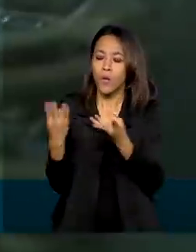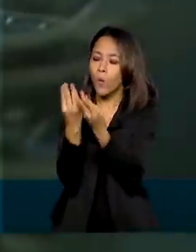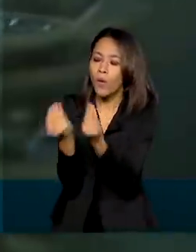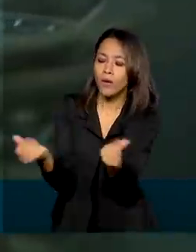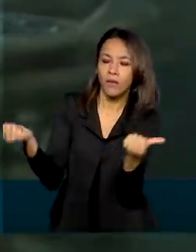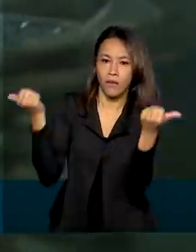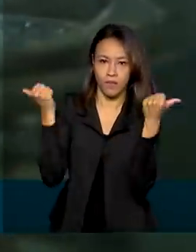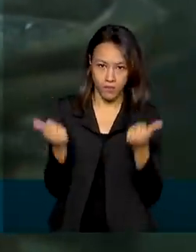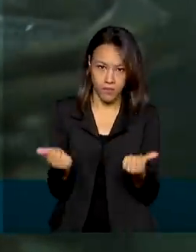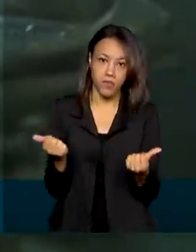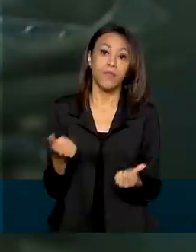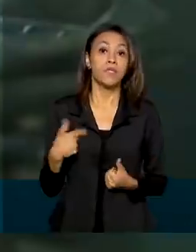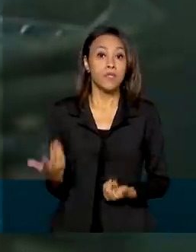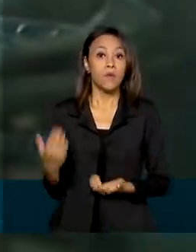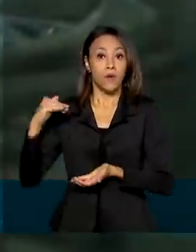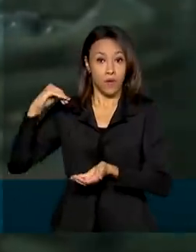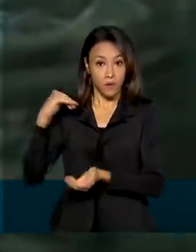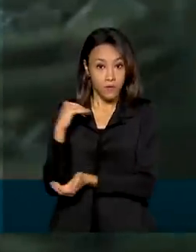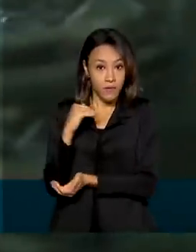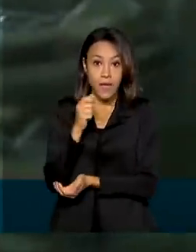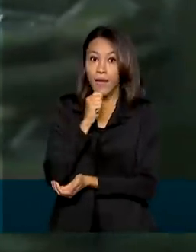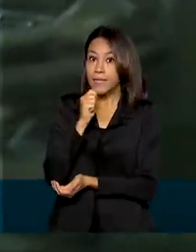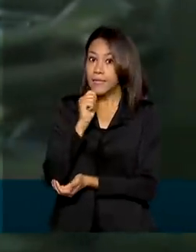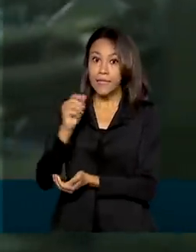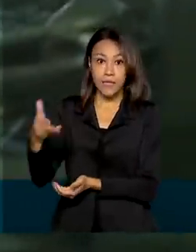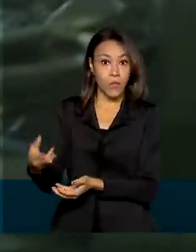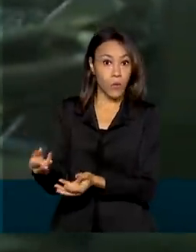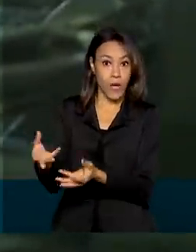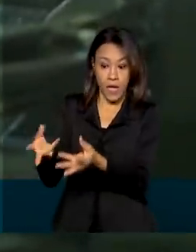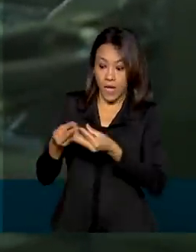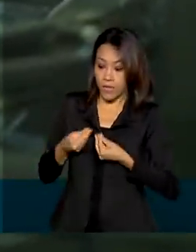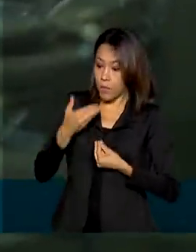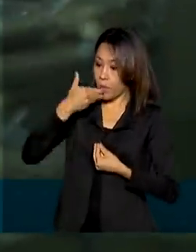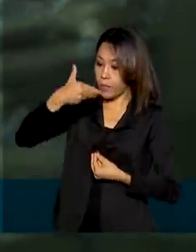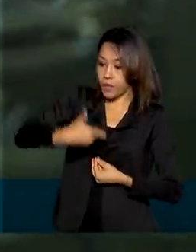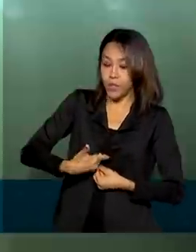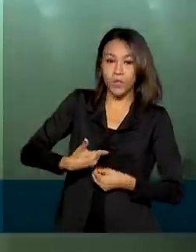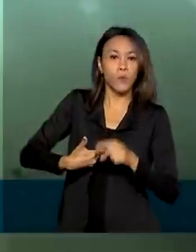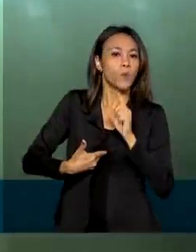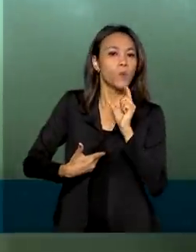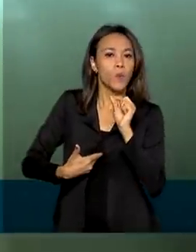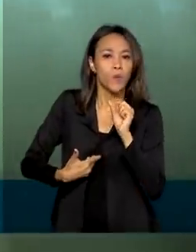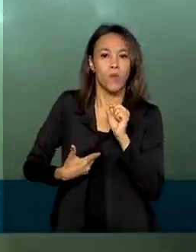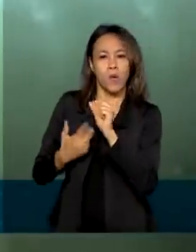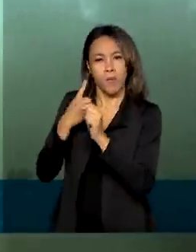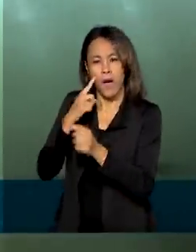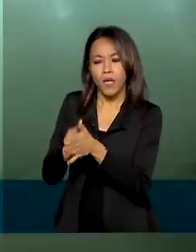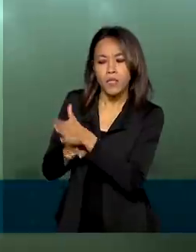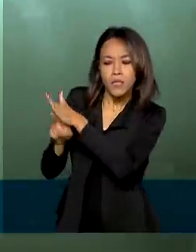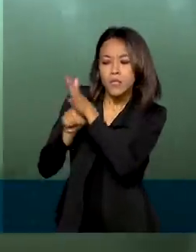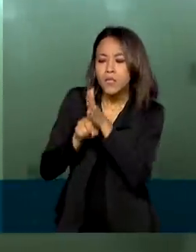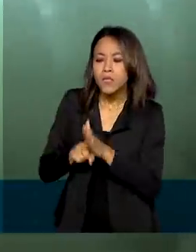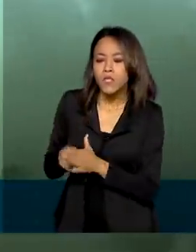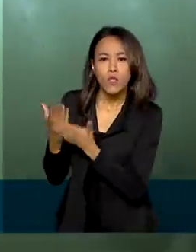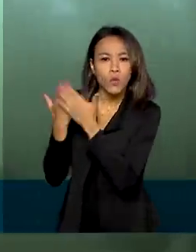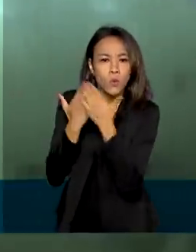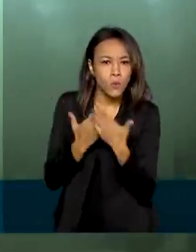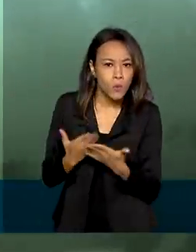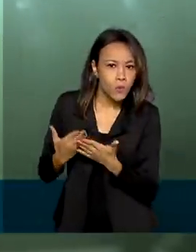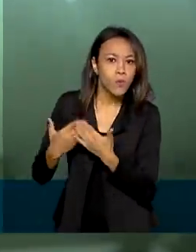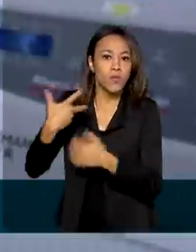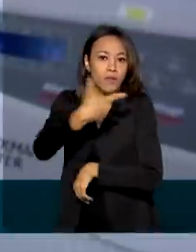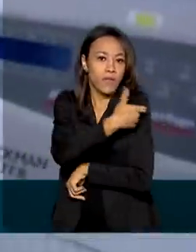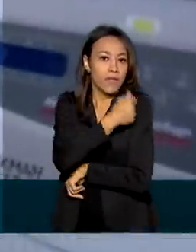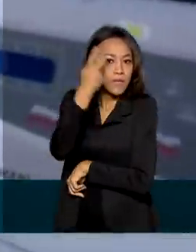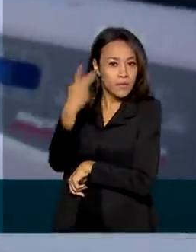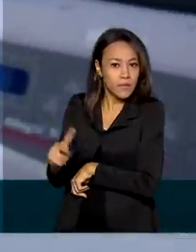da inspeção, a Anvisa ainda não recebeu o pedido para a realização de estudos clínicos da vacina da Índia, a Covaxin, aqui no Brasil.